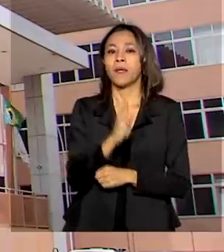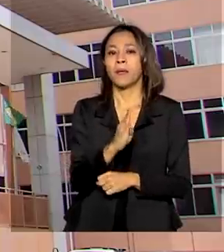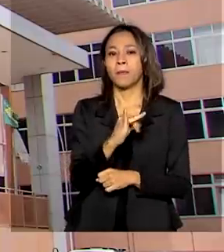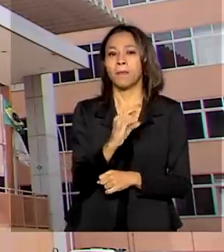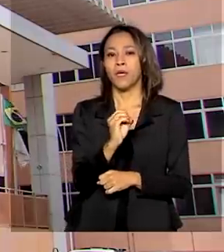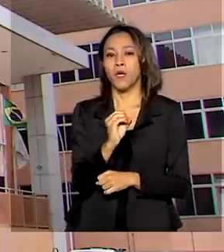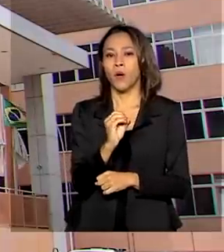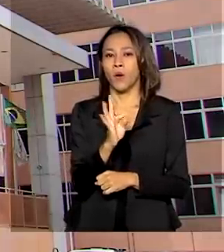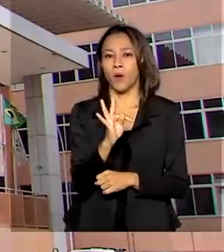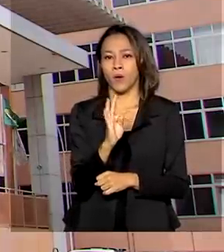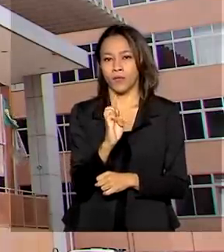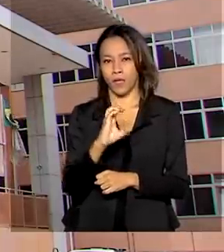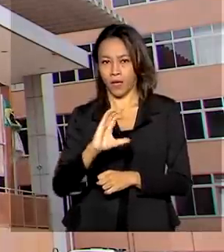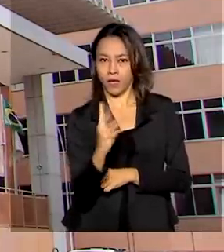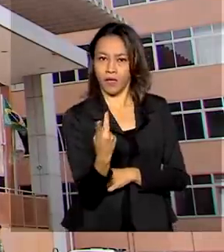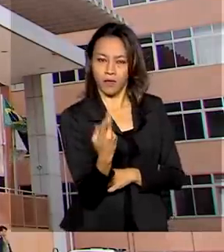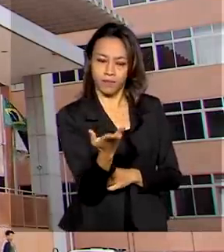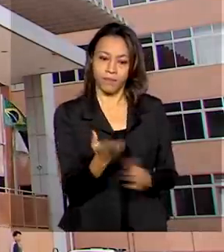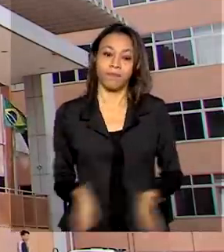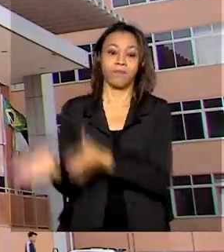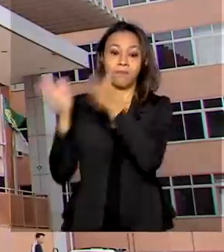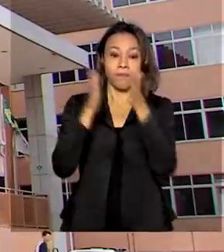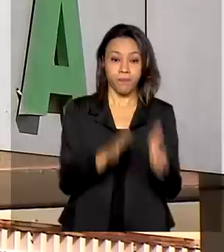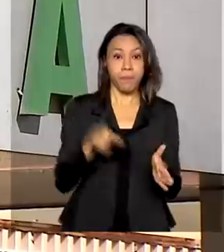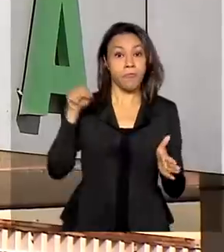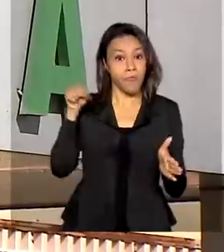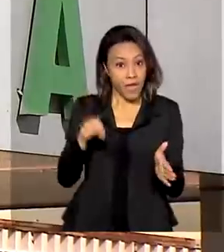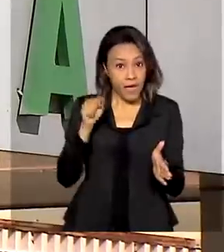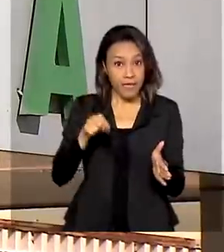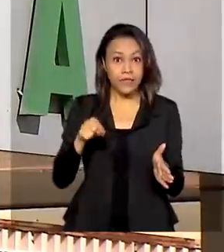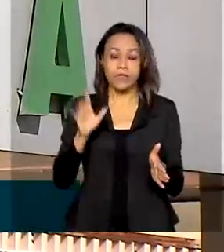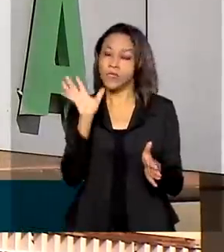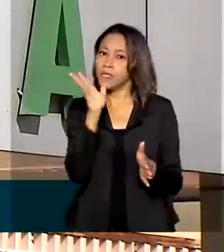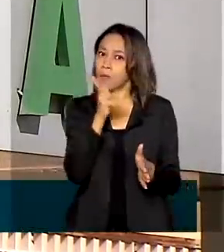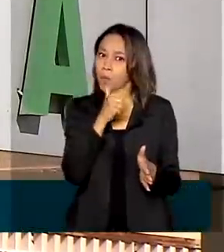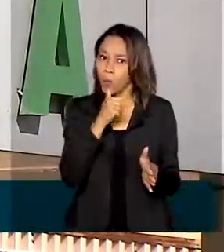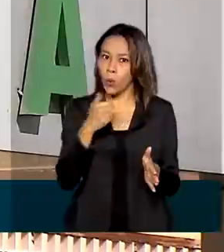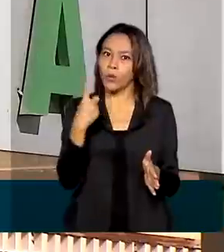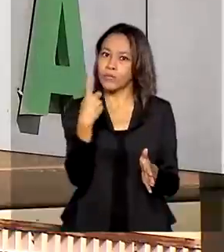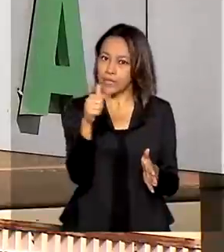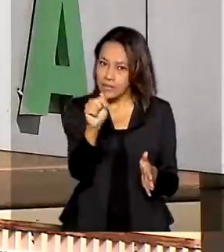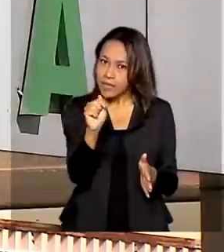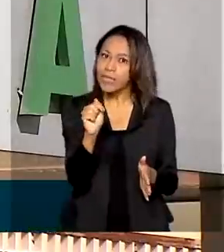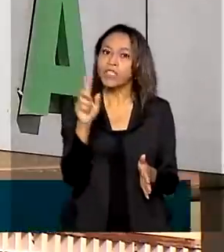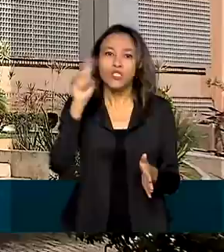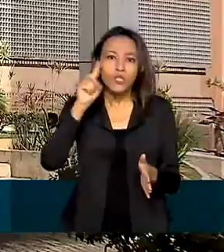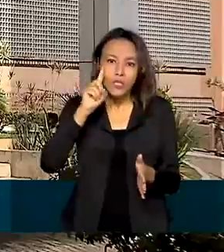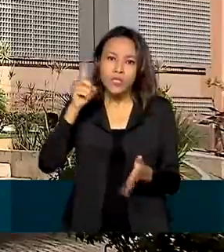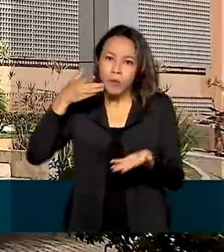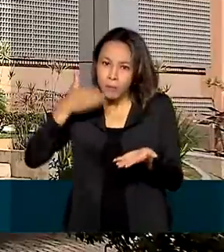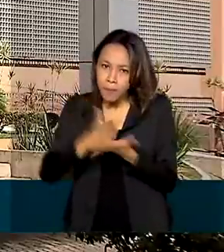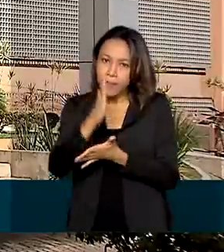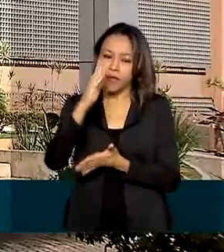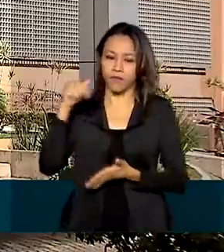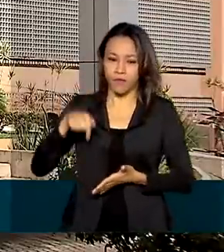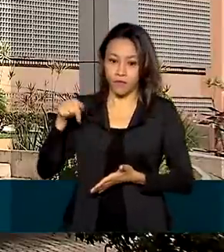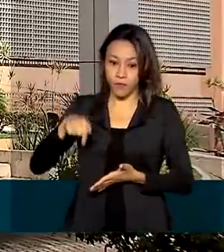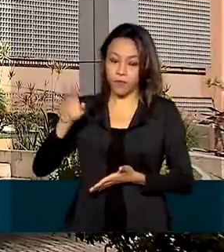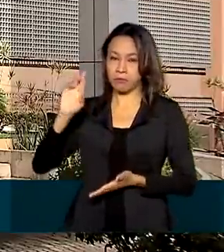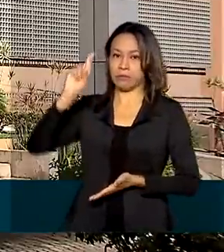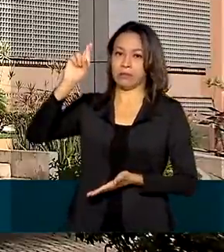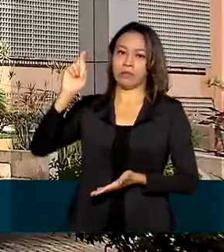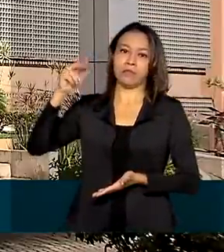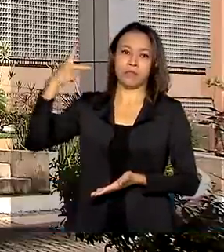A análise da vacina da Pfizer-BioNTech demorou 17 dias e foi feita pela equipe da Gerência Geral de